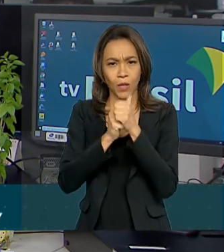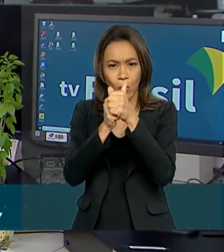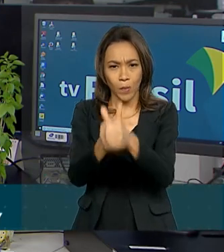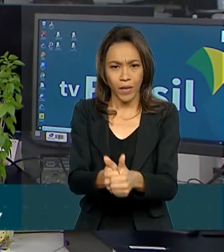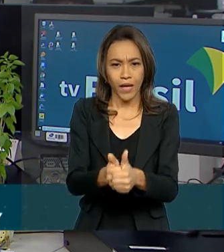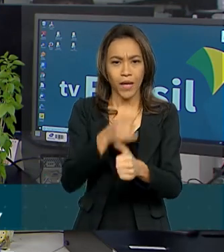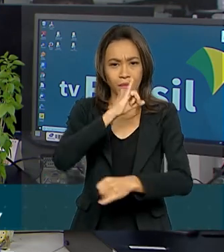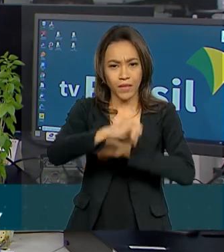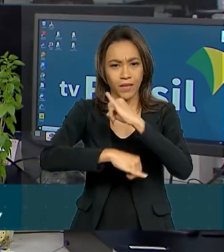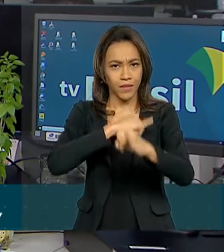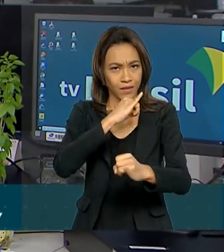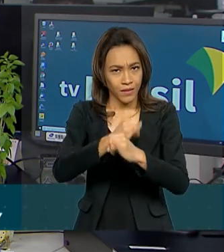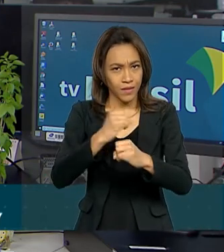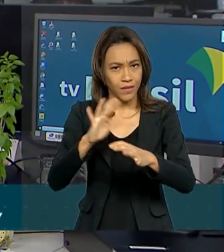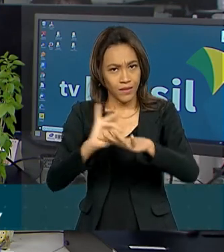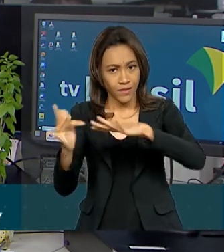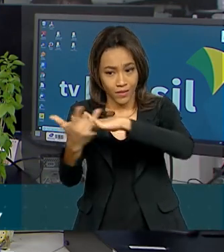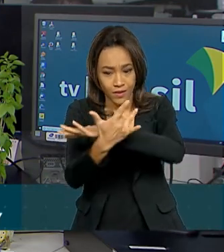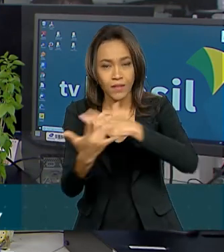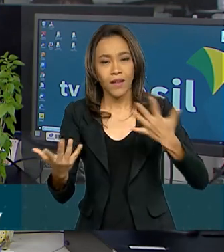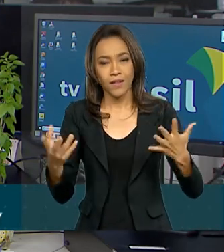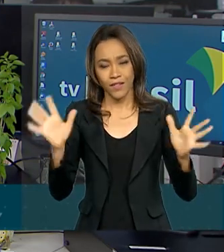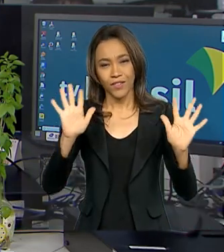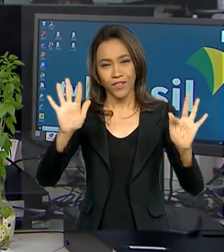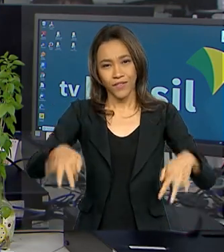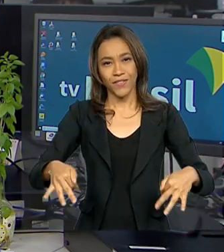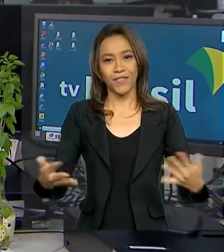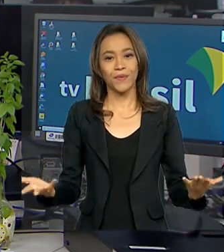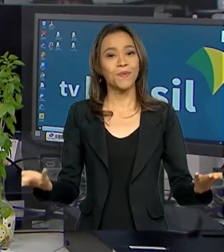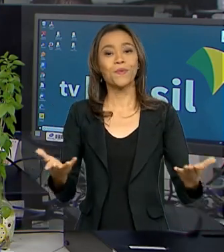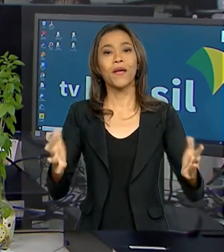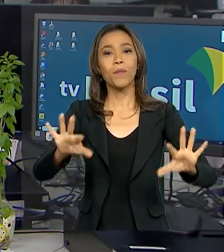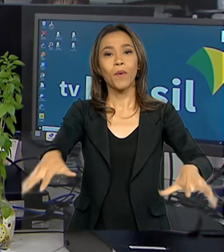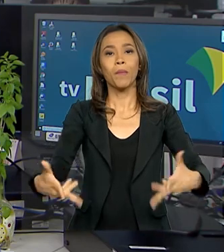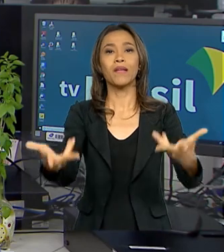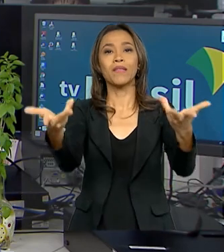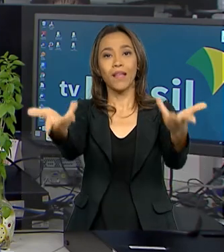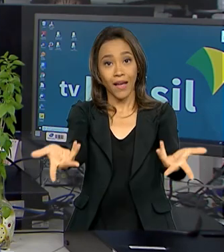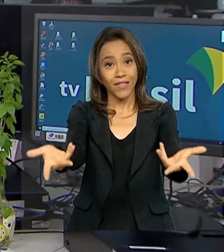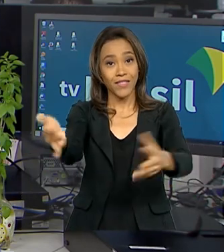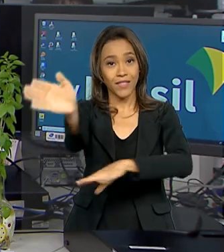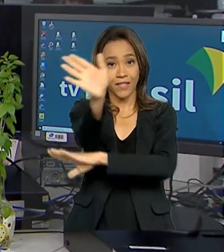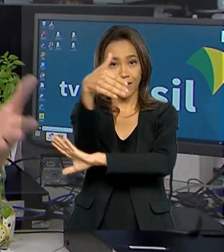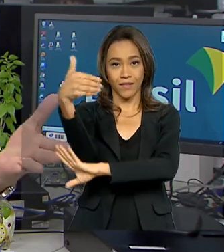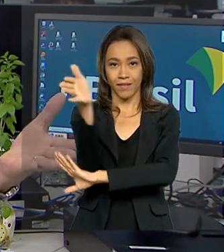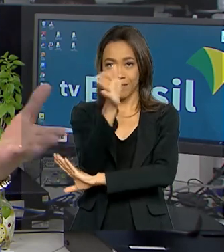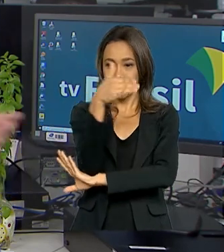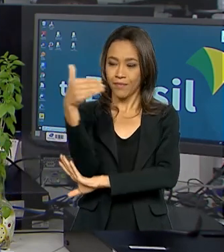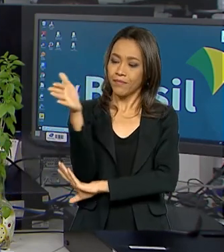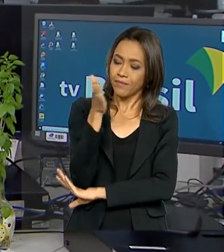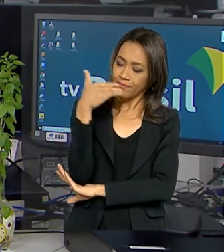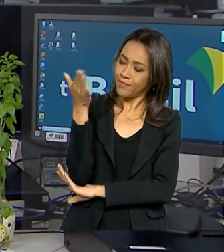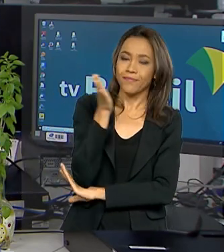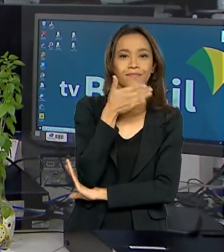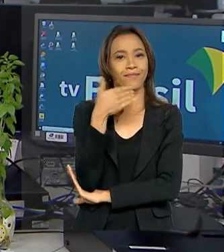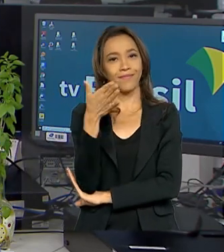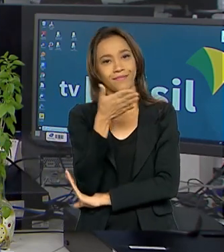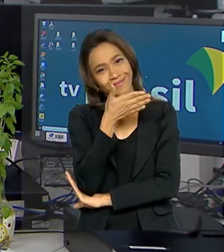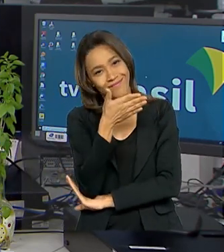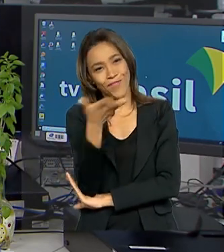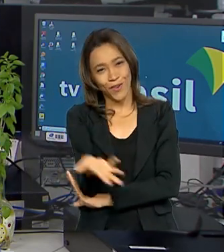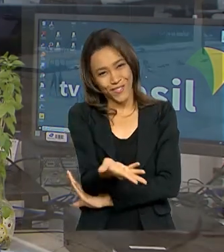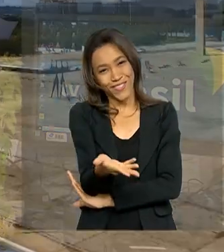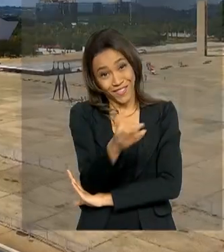pelas redes sociais. E a gente encerra esta edição fazendo uma homenagem à bandeira do Brasil, um dos nossos símbolos nacionais.